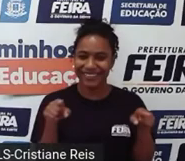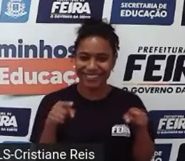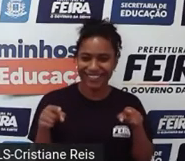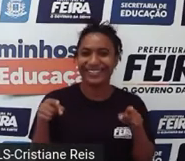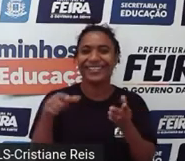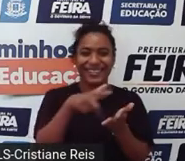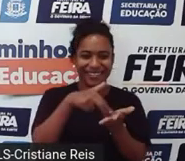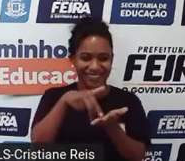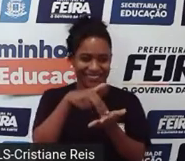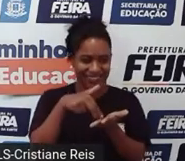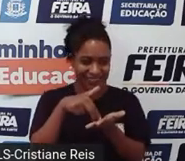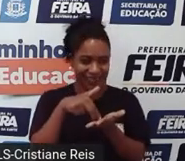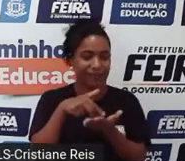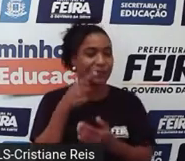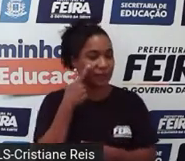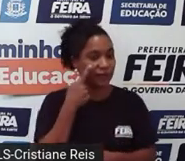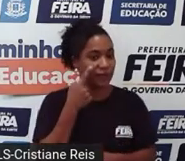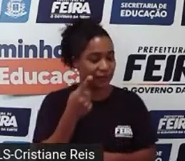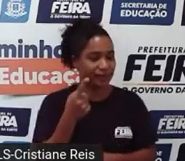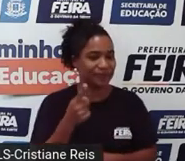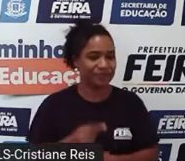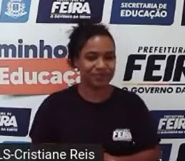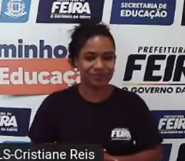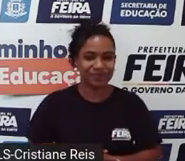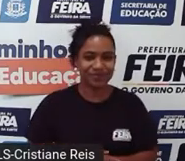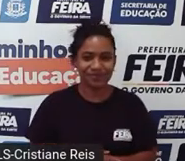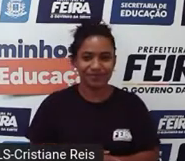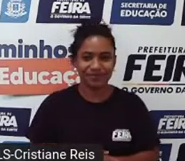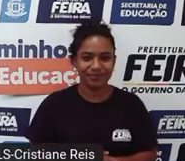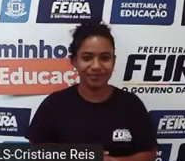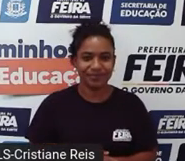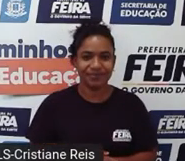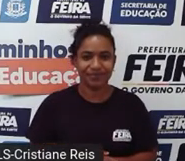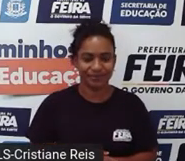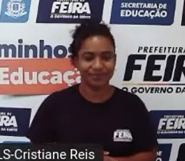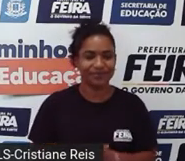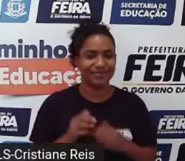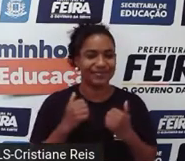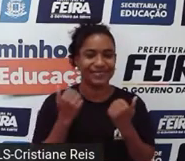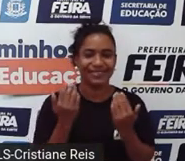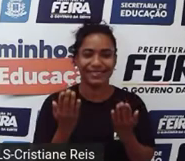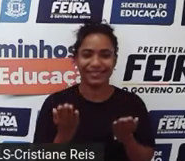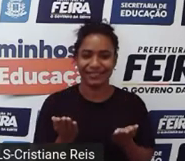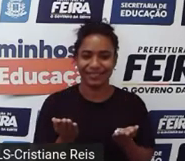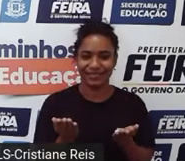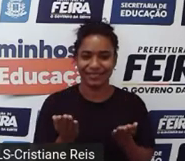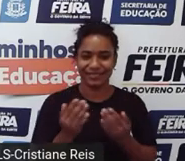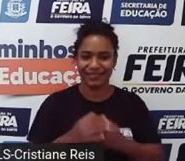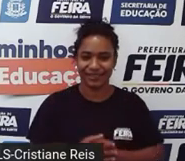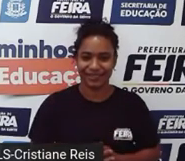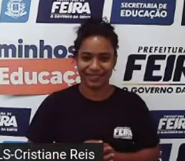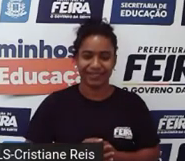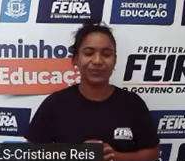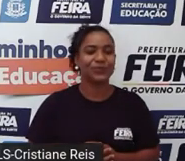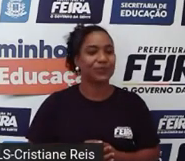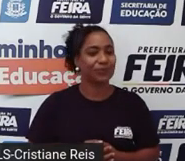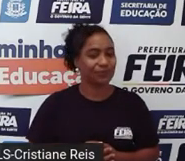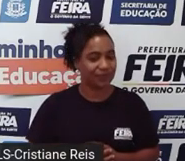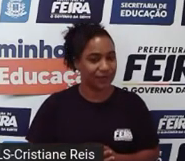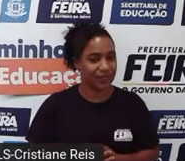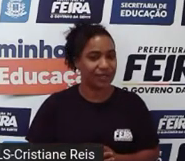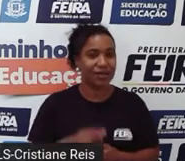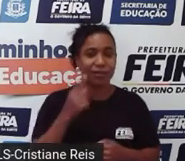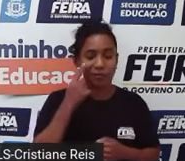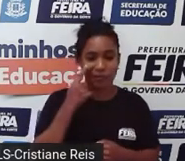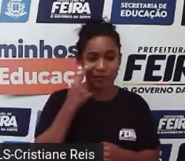verdade? Então, o What's the weather like today? Look outside the window. Então, esse é o